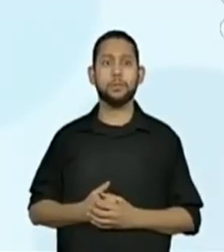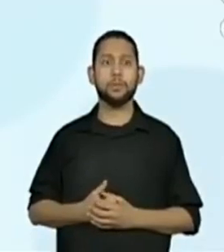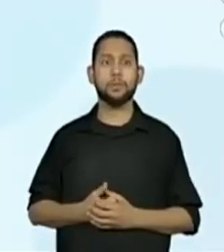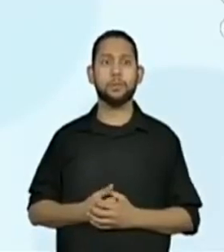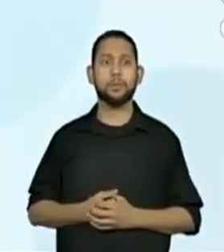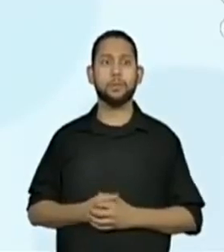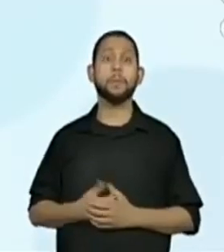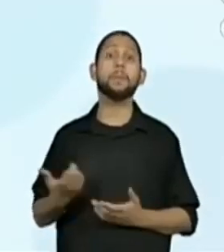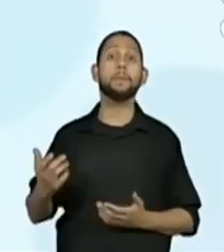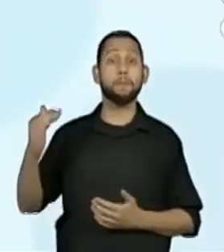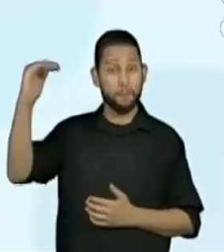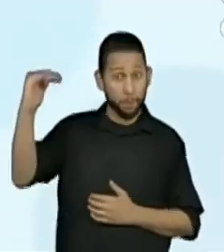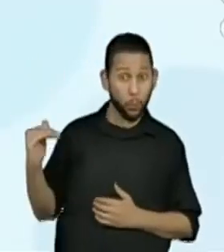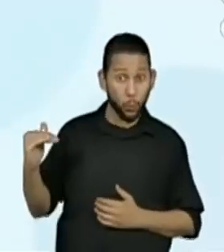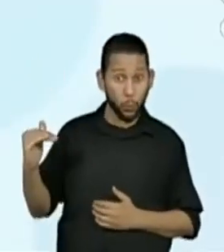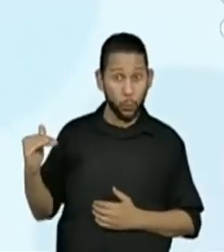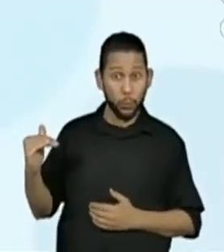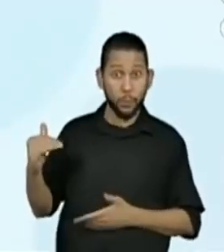O menor.